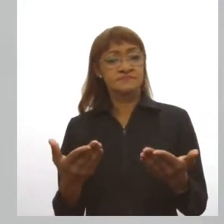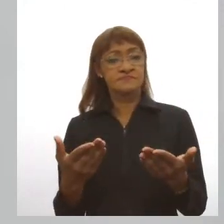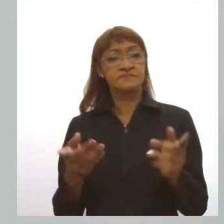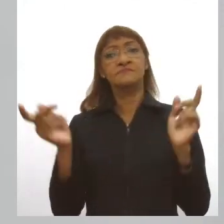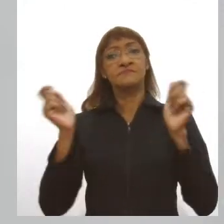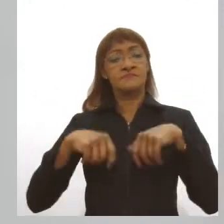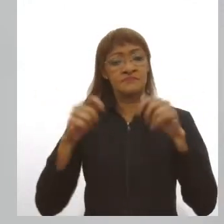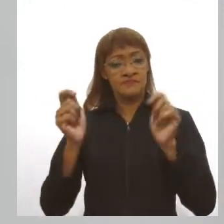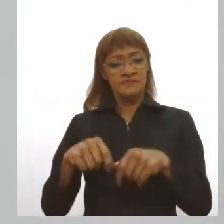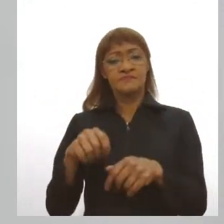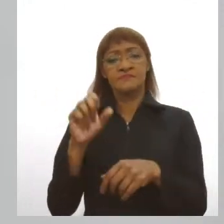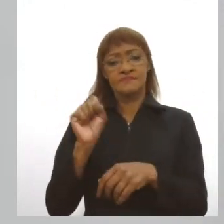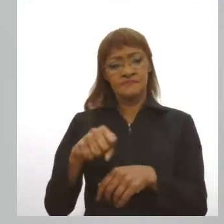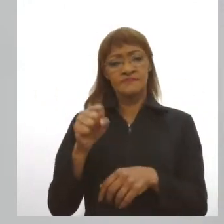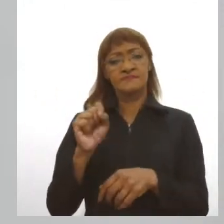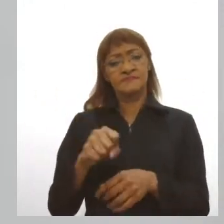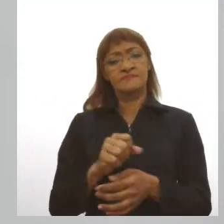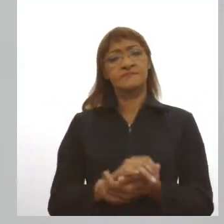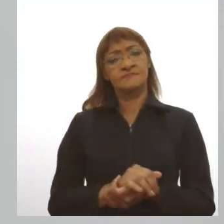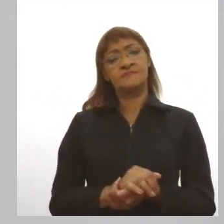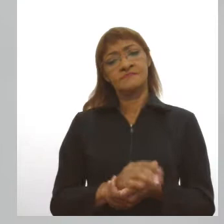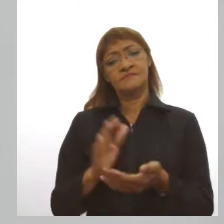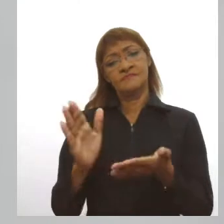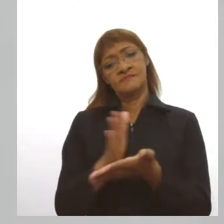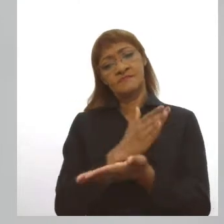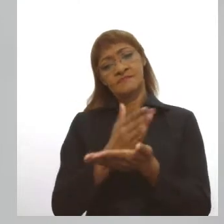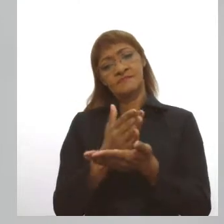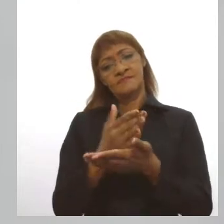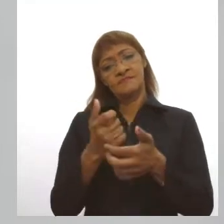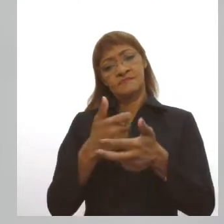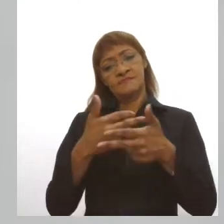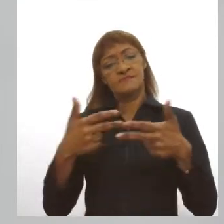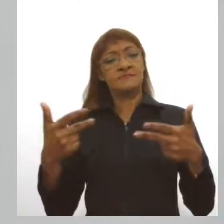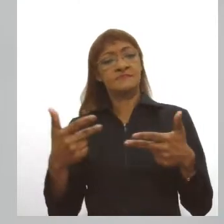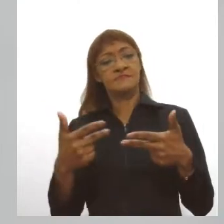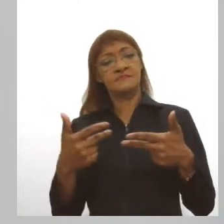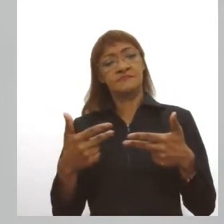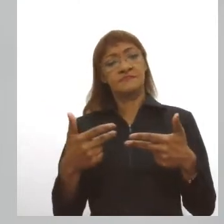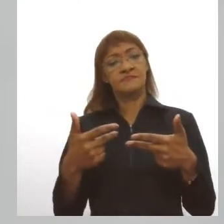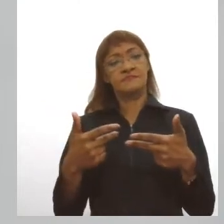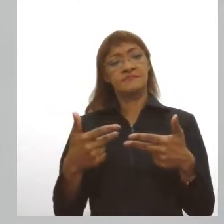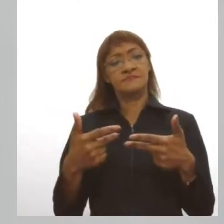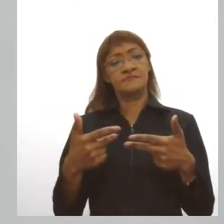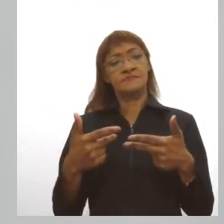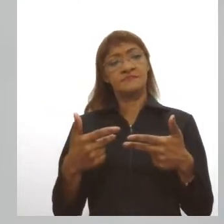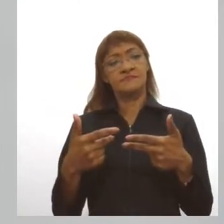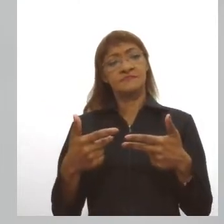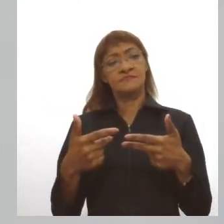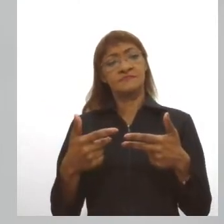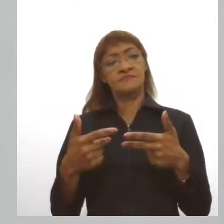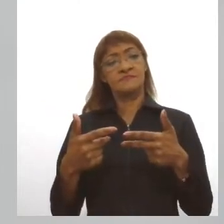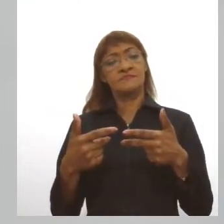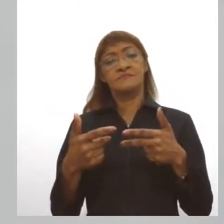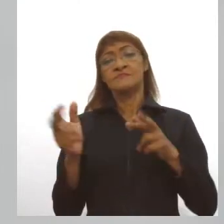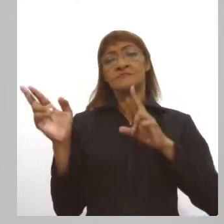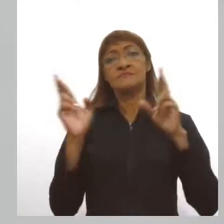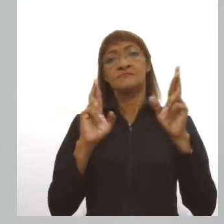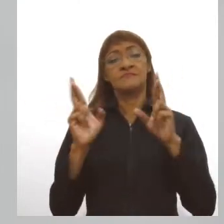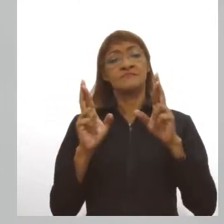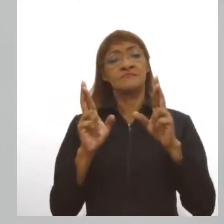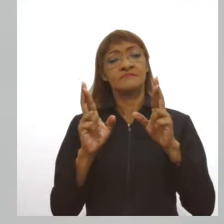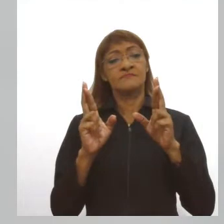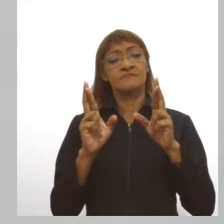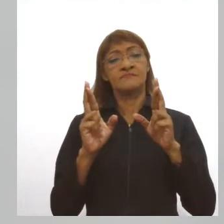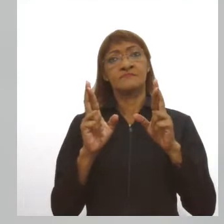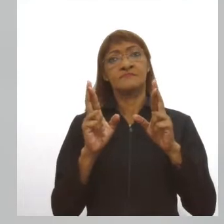sim, a gente reinventar, fazer o que a gente chama de ajustamento criativo, para ressignificar esse carnaval para dentro, né, essa